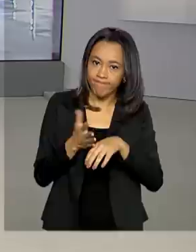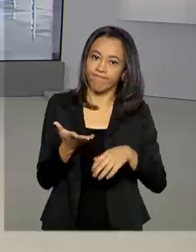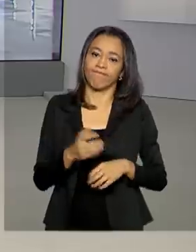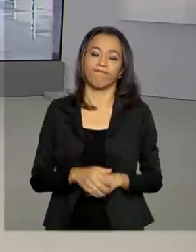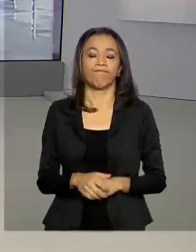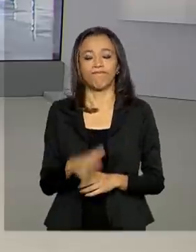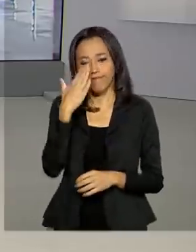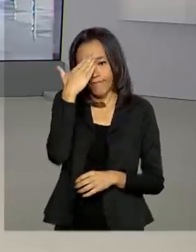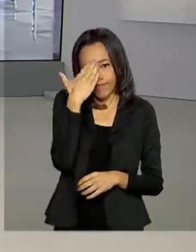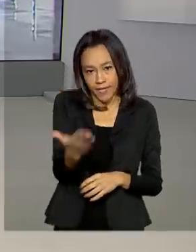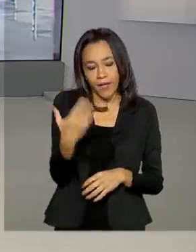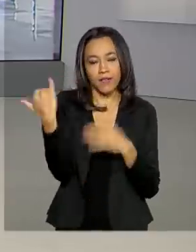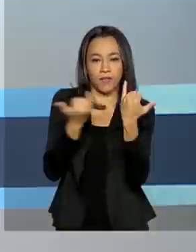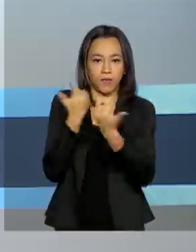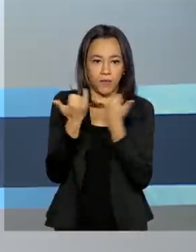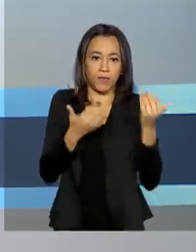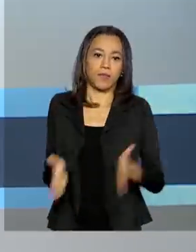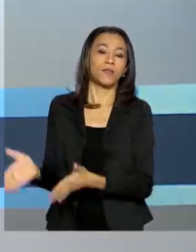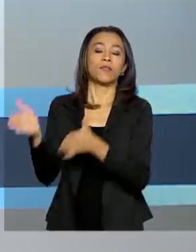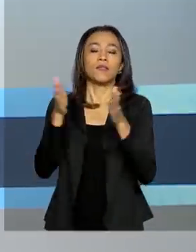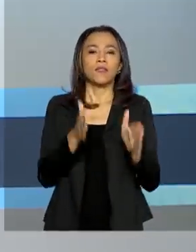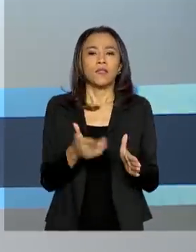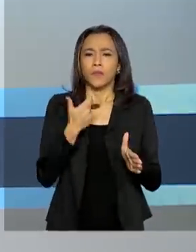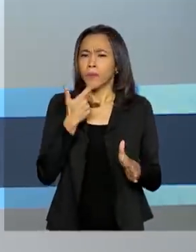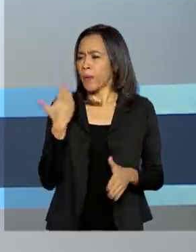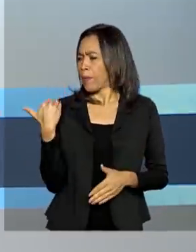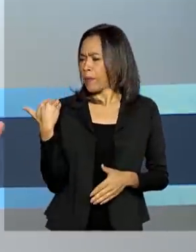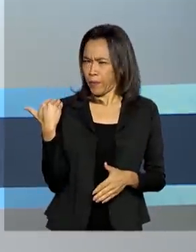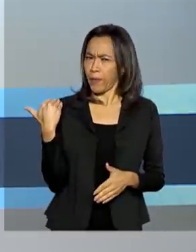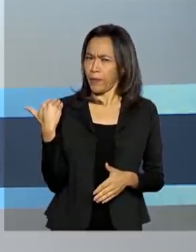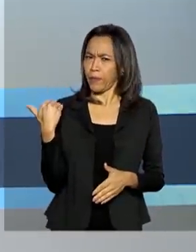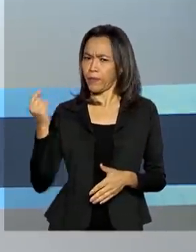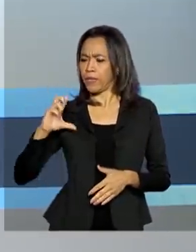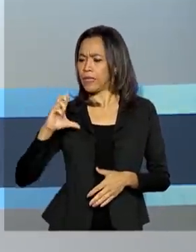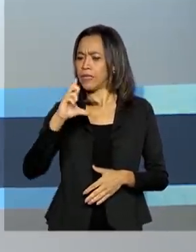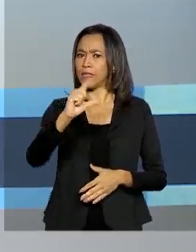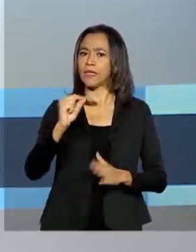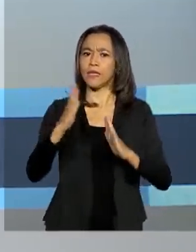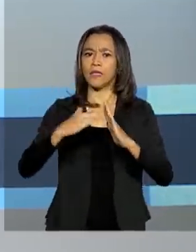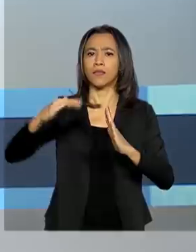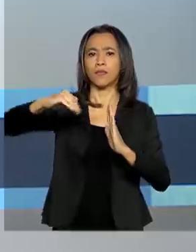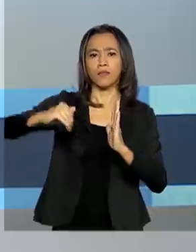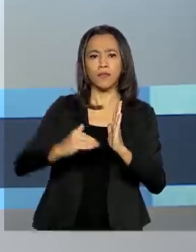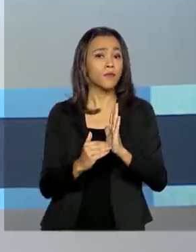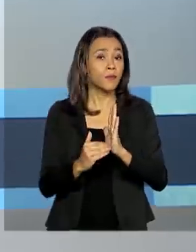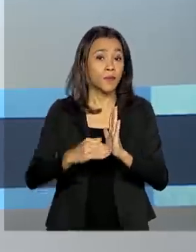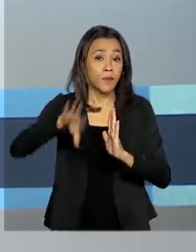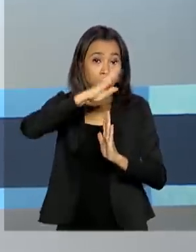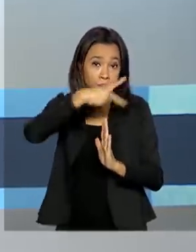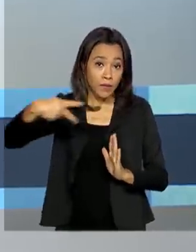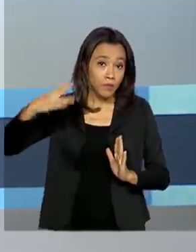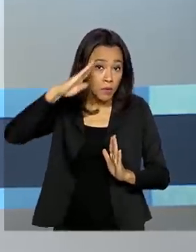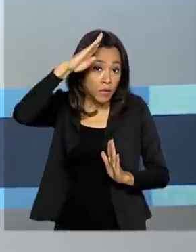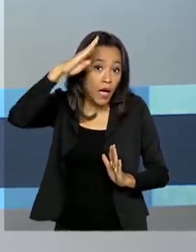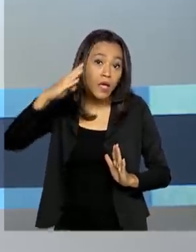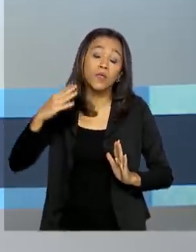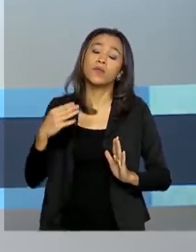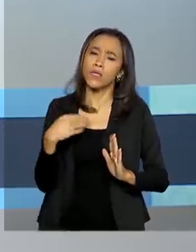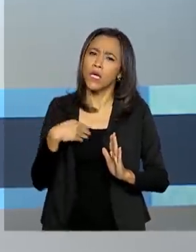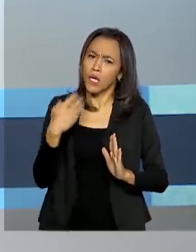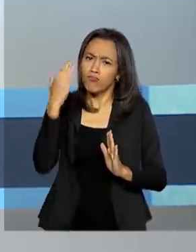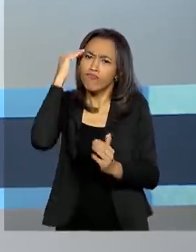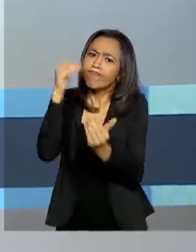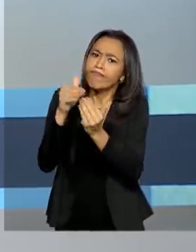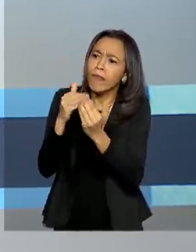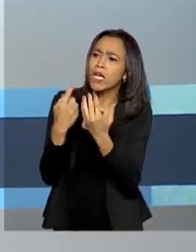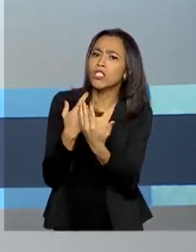Obrigada, Dani, pelas suas informações. E agora há pouco, na saída do Palácio da Alvorada, o presidente Jair Bolsonaro defendeu o diálogo com